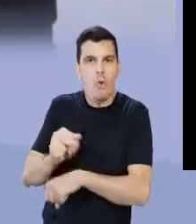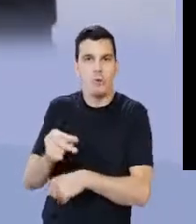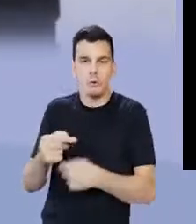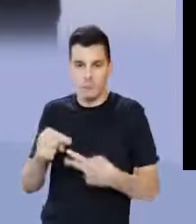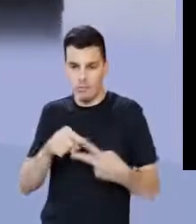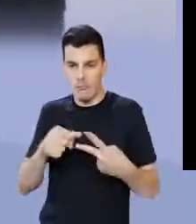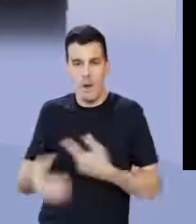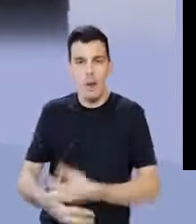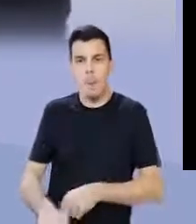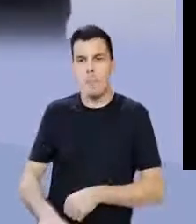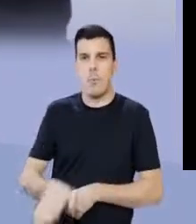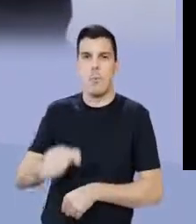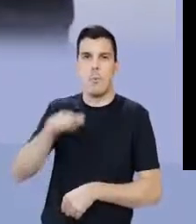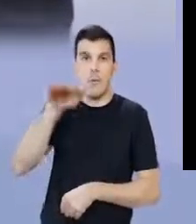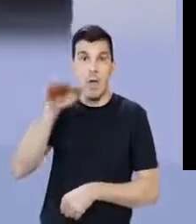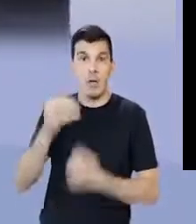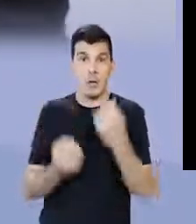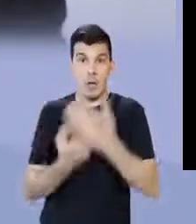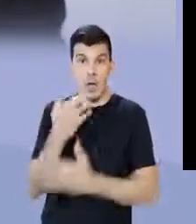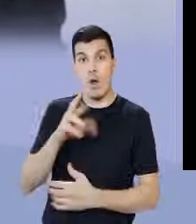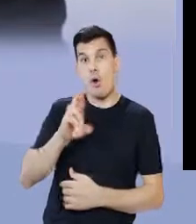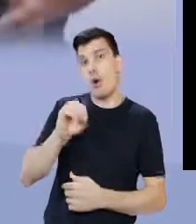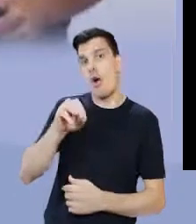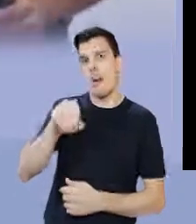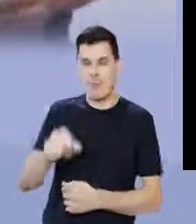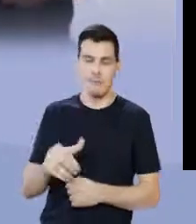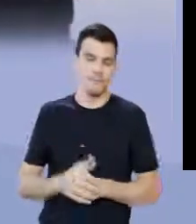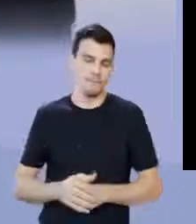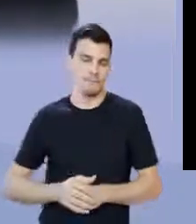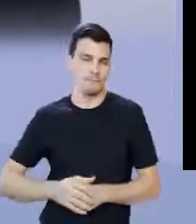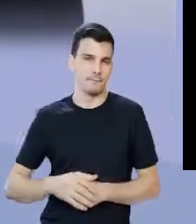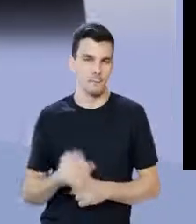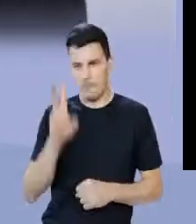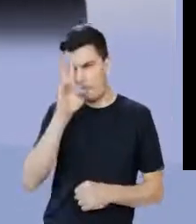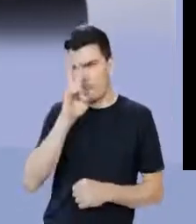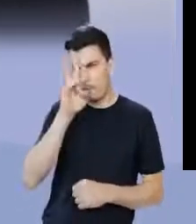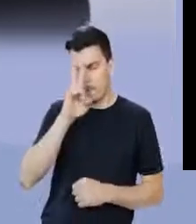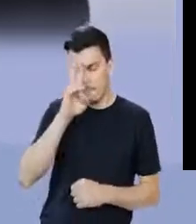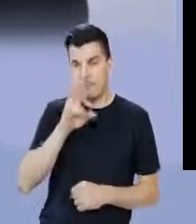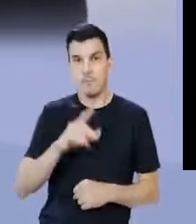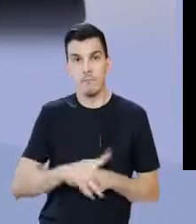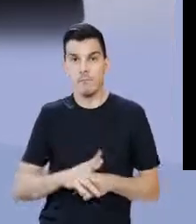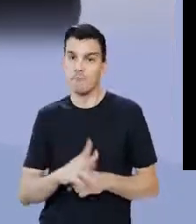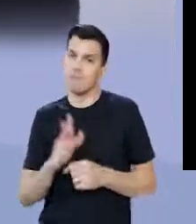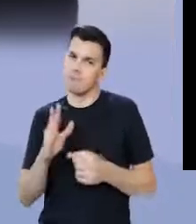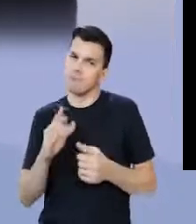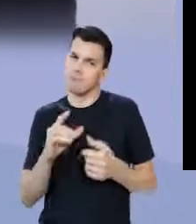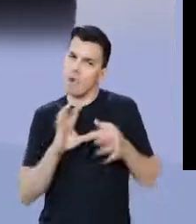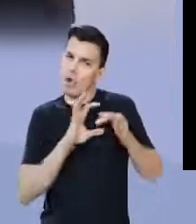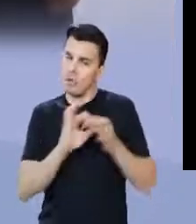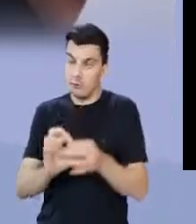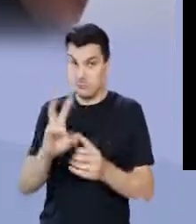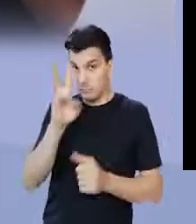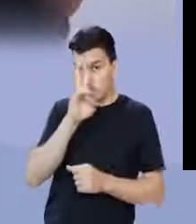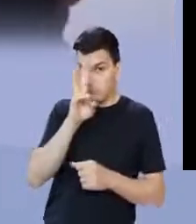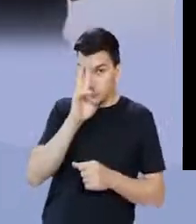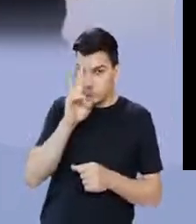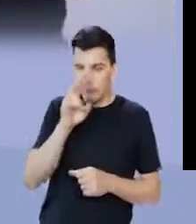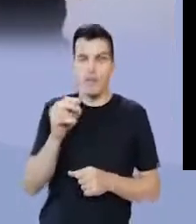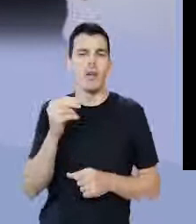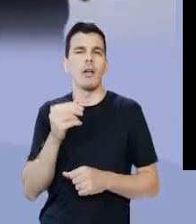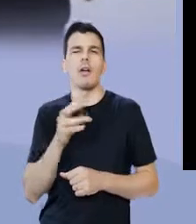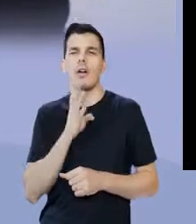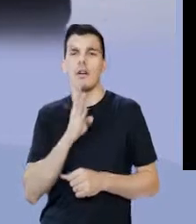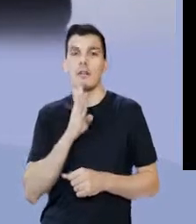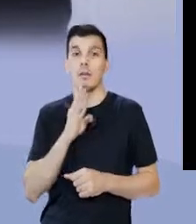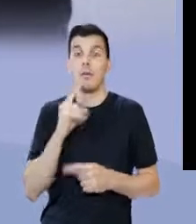crescendo, um irmão matou o outro e criou Roma. Essa história lendária, talvez tenha até um fundo verígico, claro que mudando,